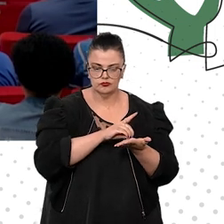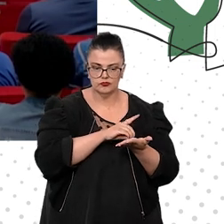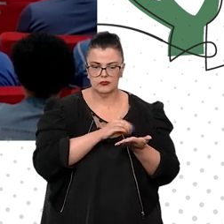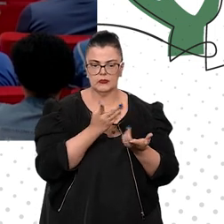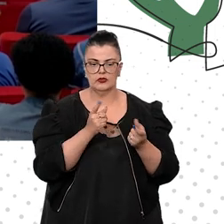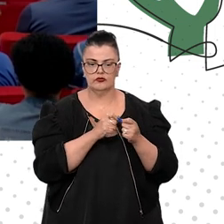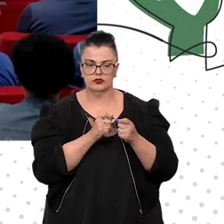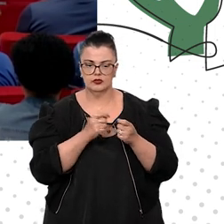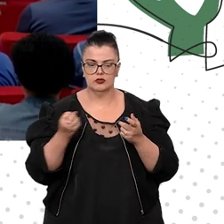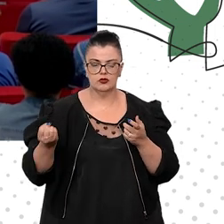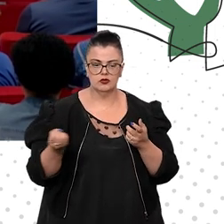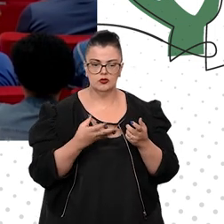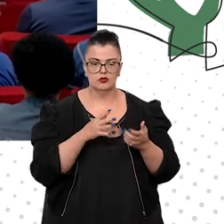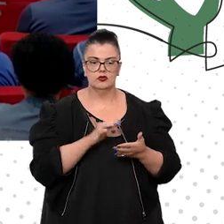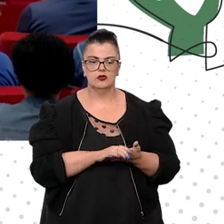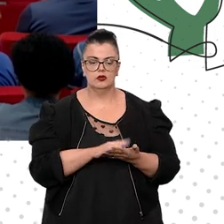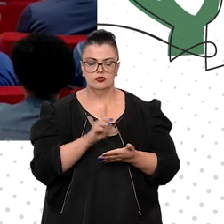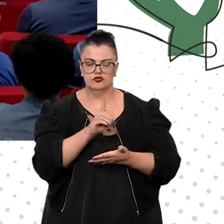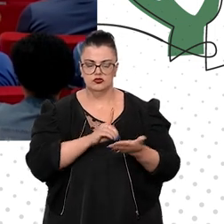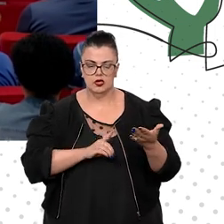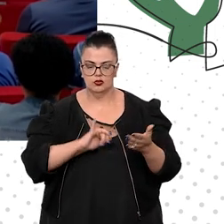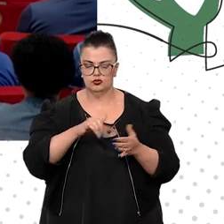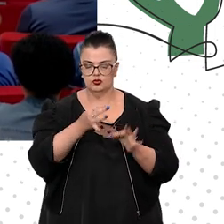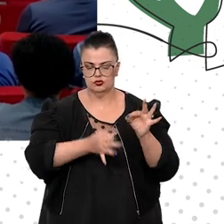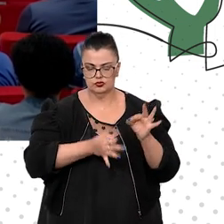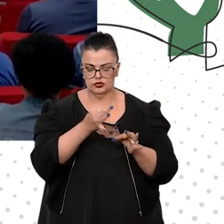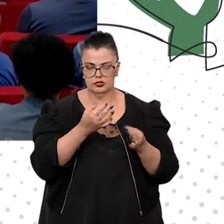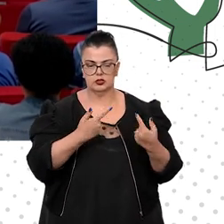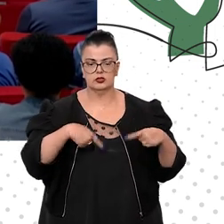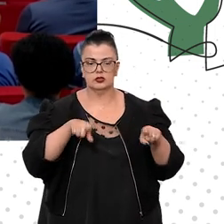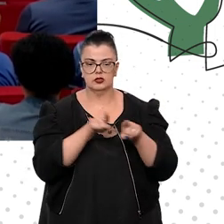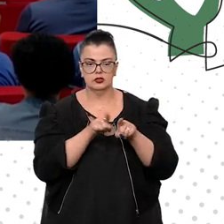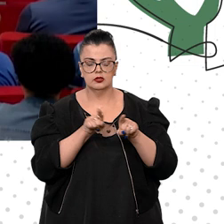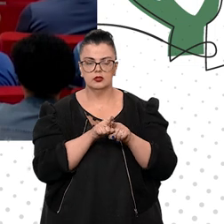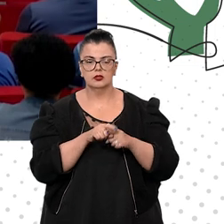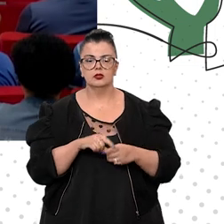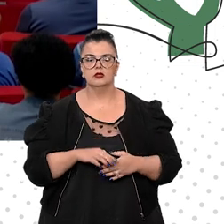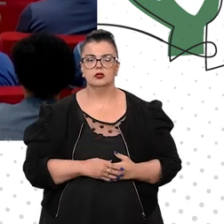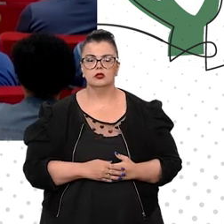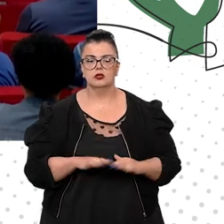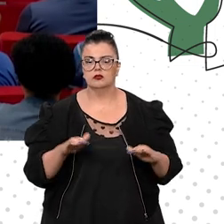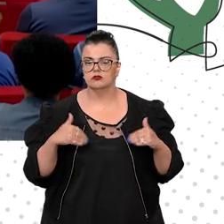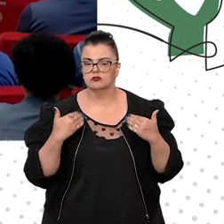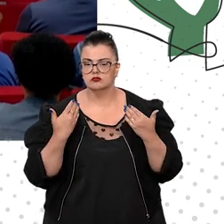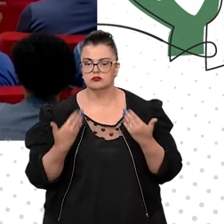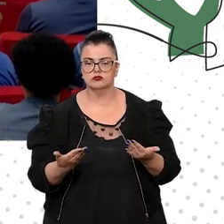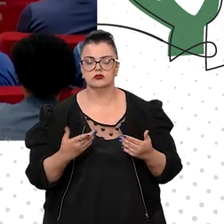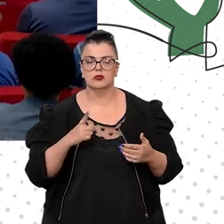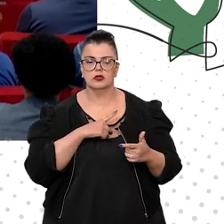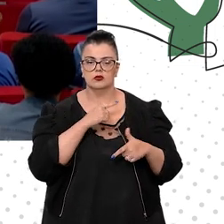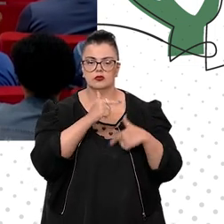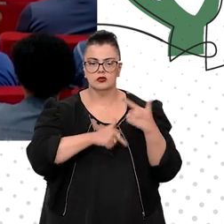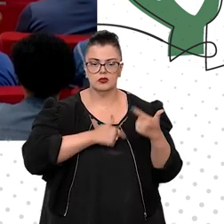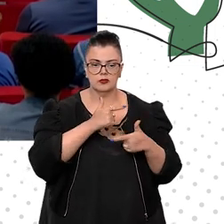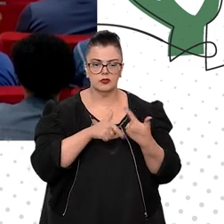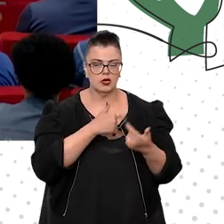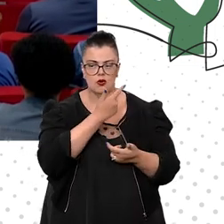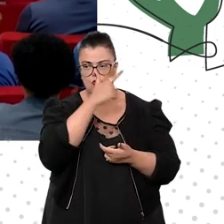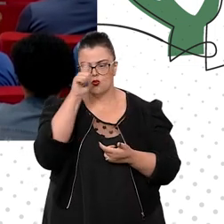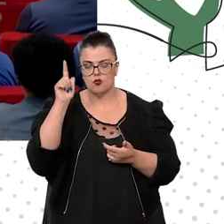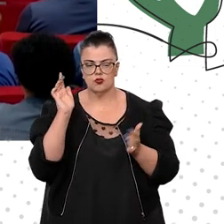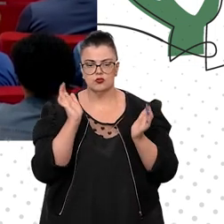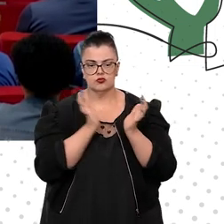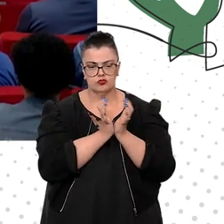diários da justiça, mas também oferecendo este trabalho a outras